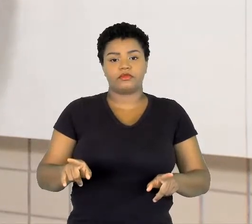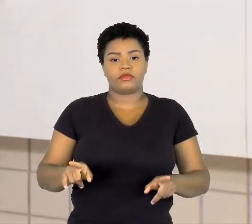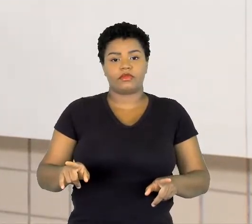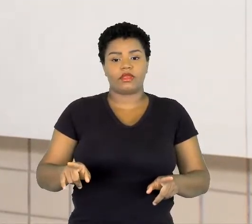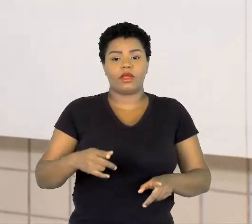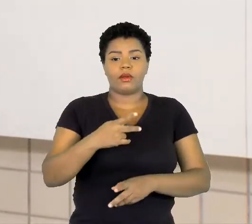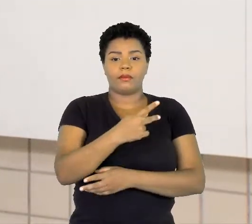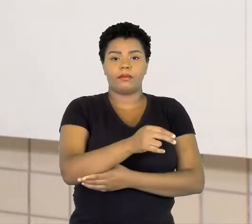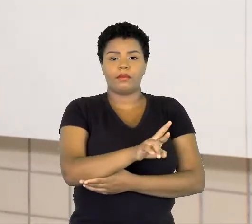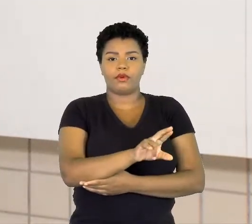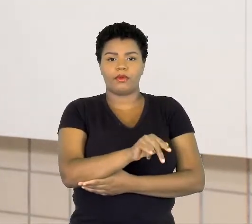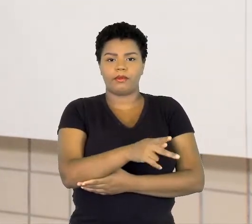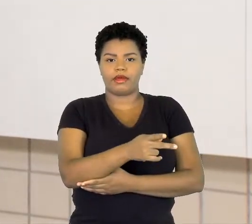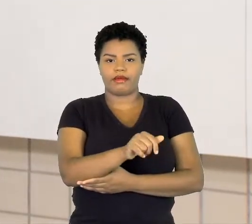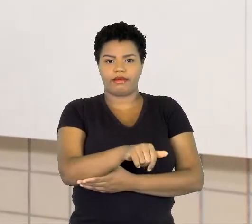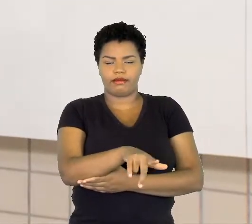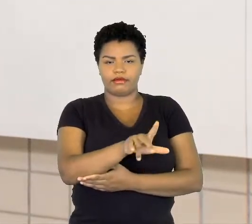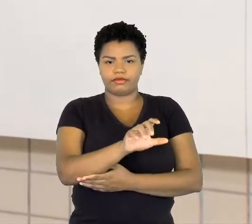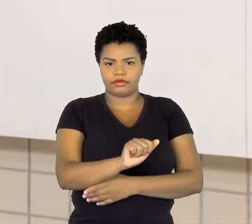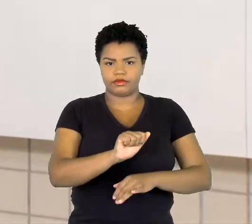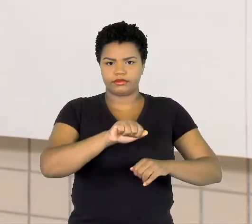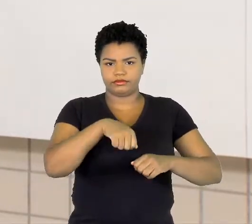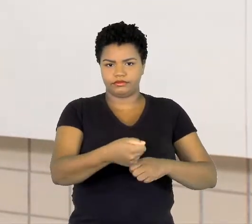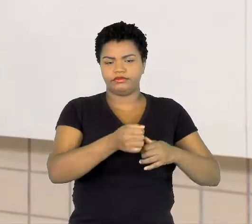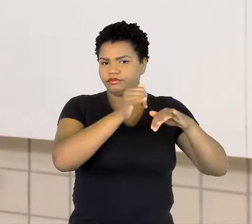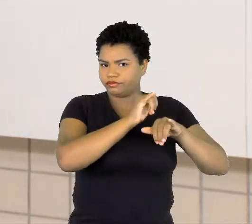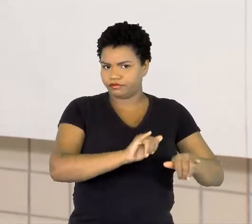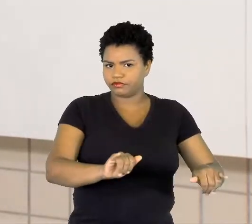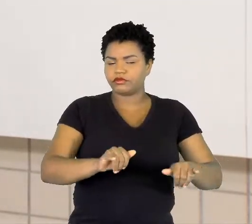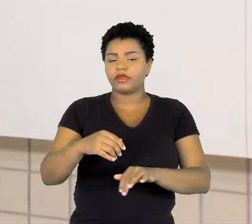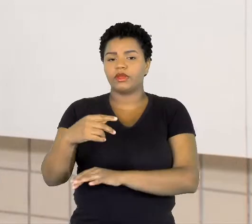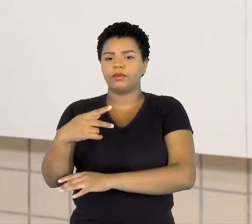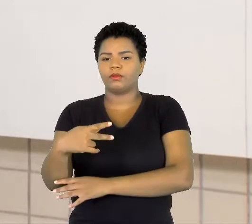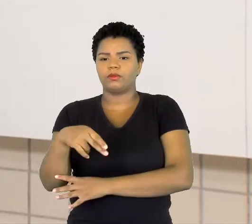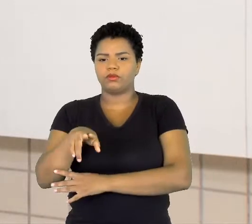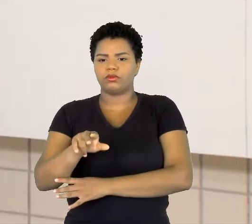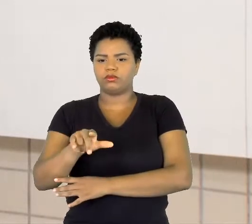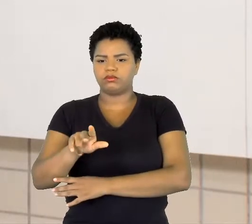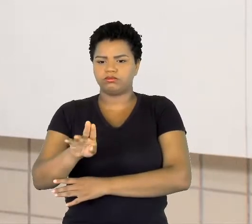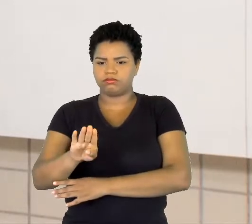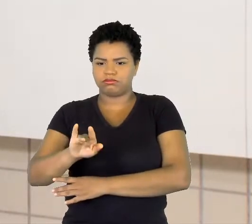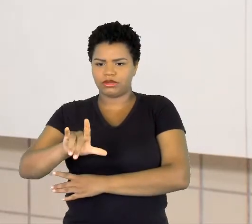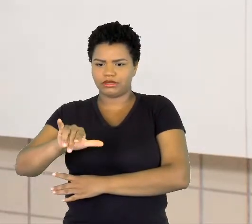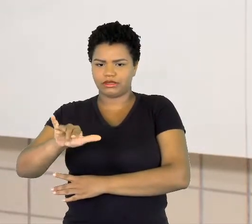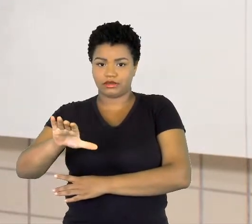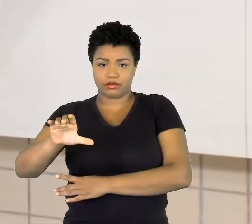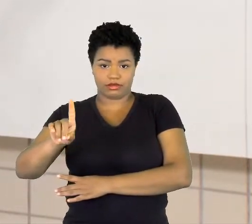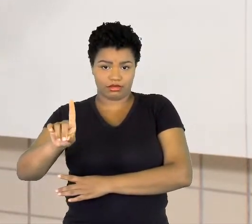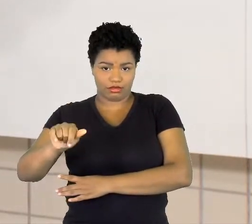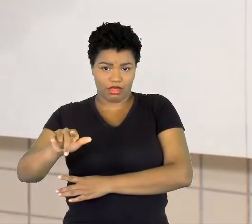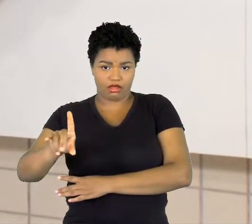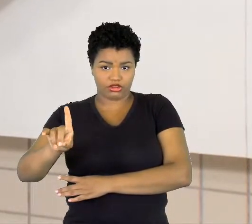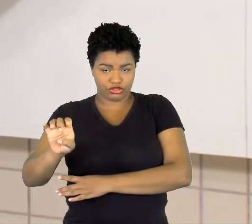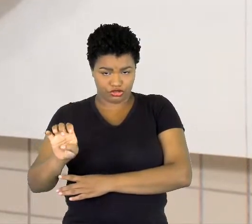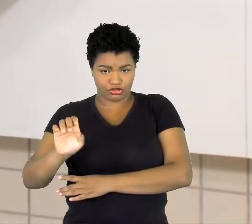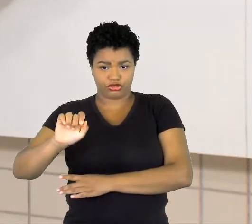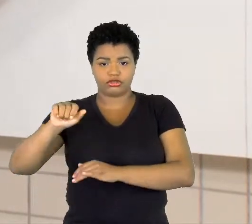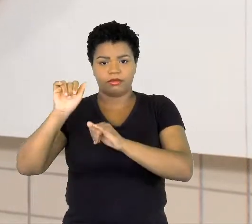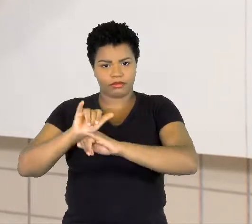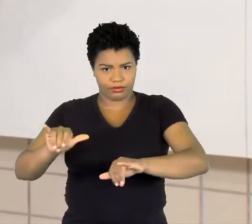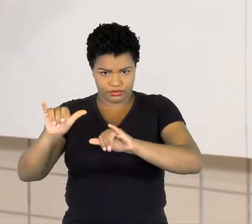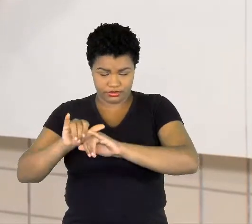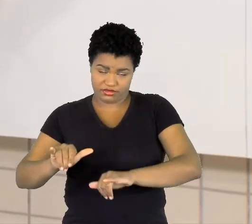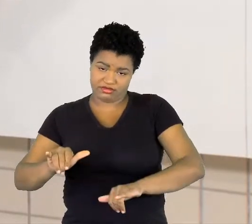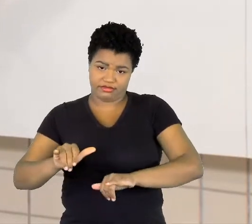publicidade. Lembra da nossa outra aula que a gente falou muito, enfatizou muito sobre isso, que a publicidade